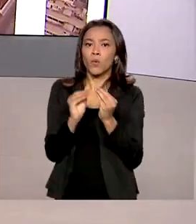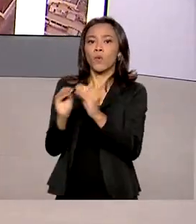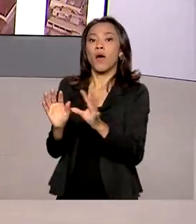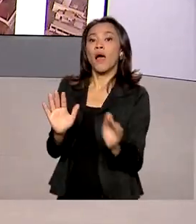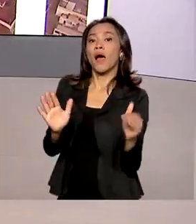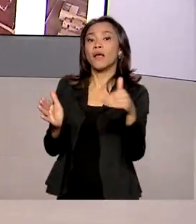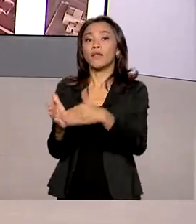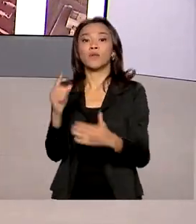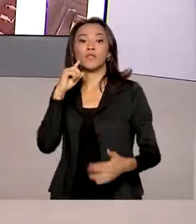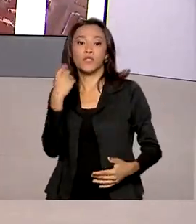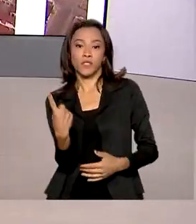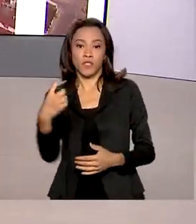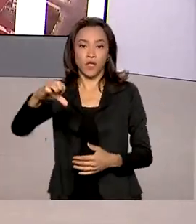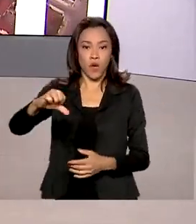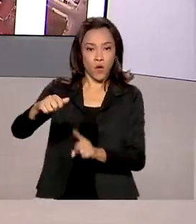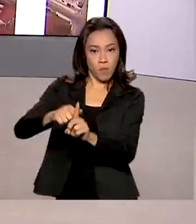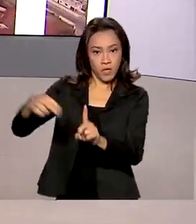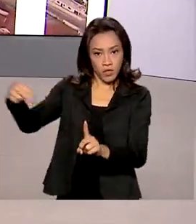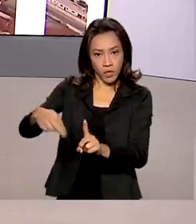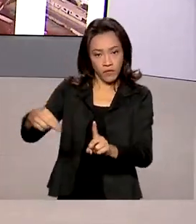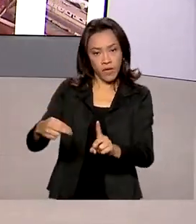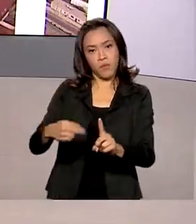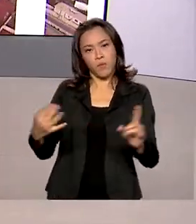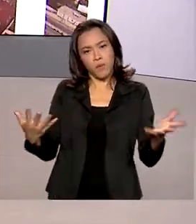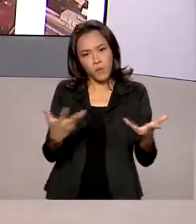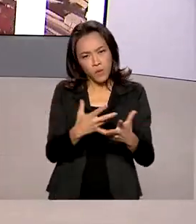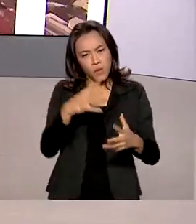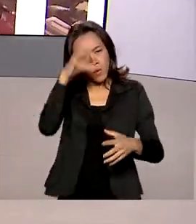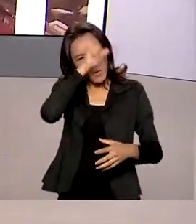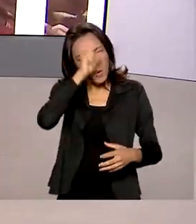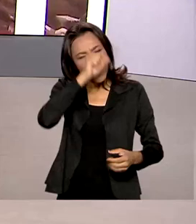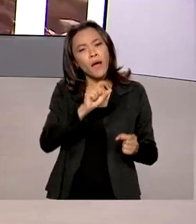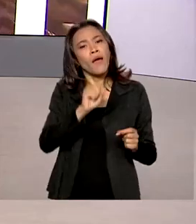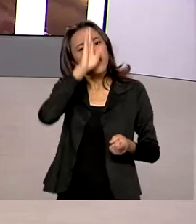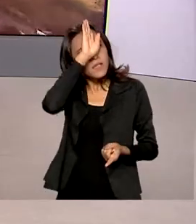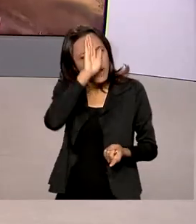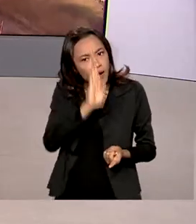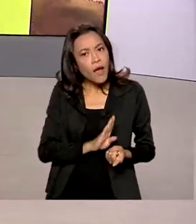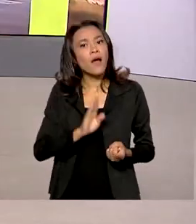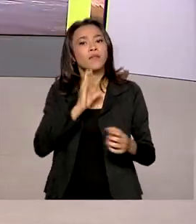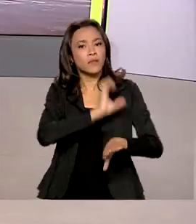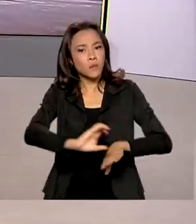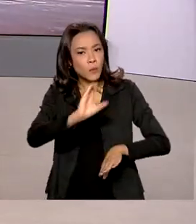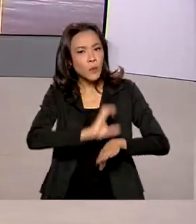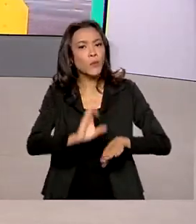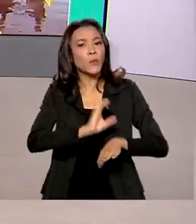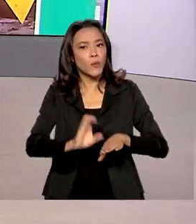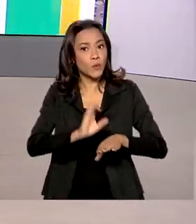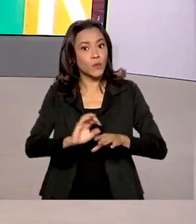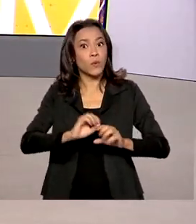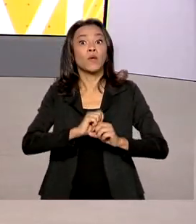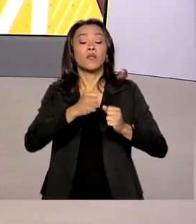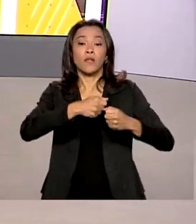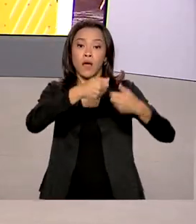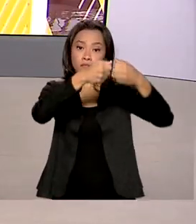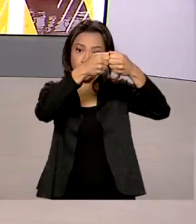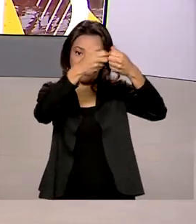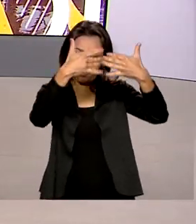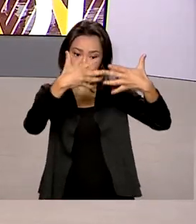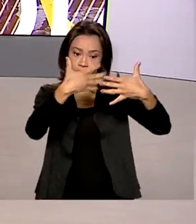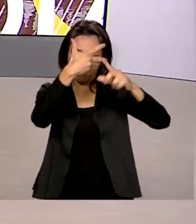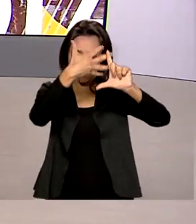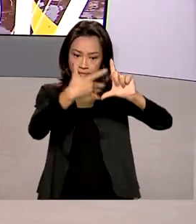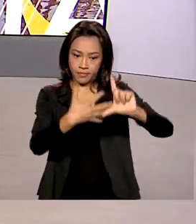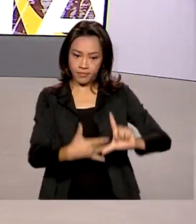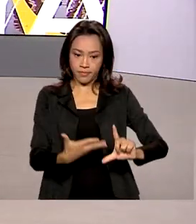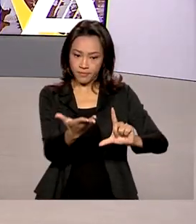19 de novembro. O aperfeiçoamento pode ser acessado de graça no espaço virtual de aprendizagem do MEC. O endereço é este que